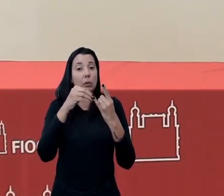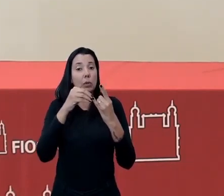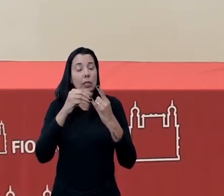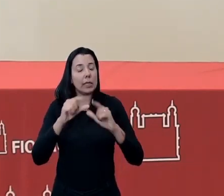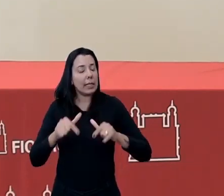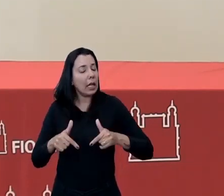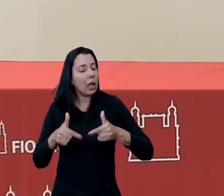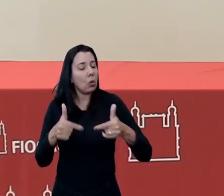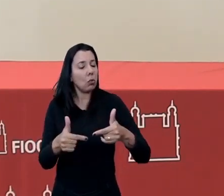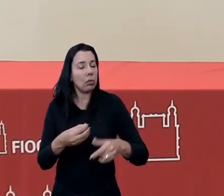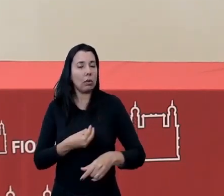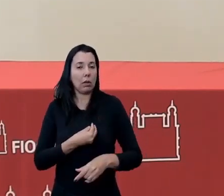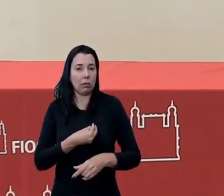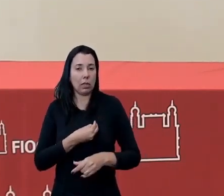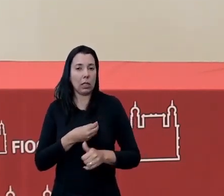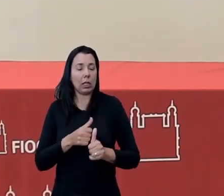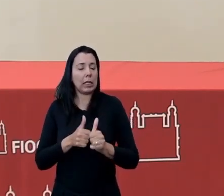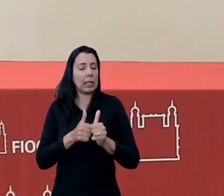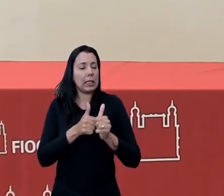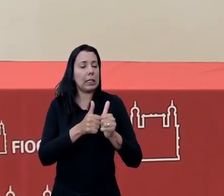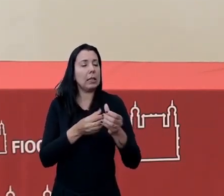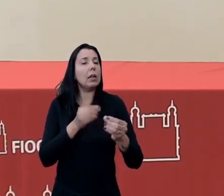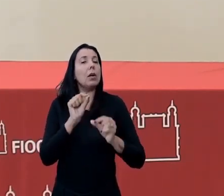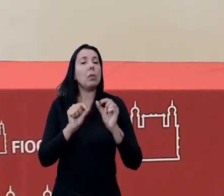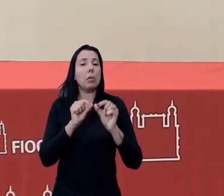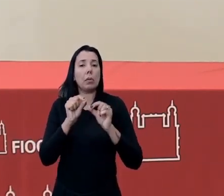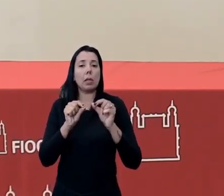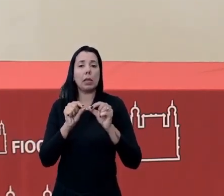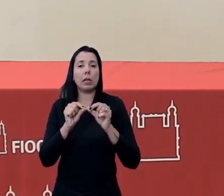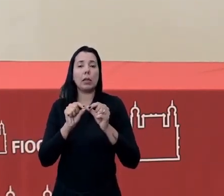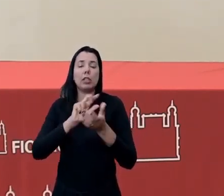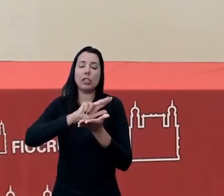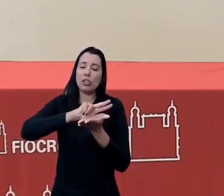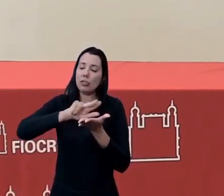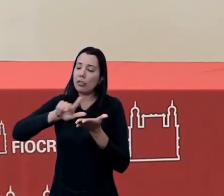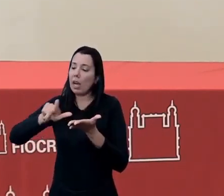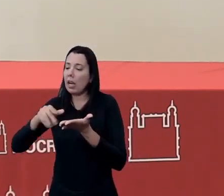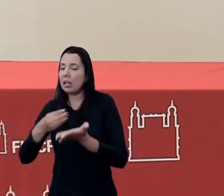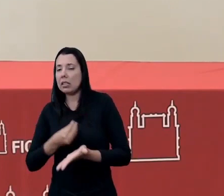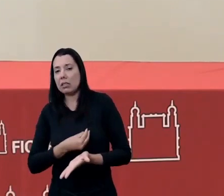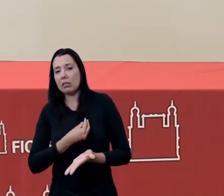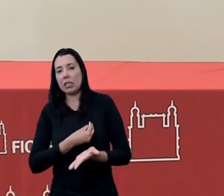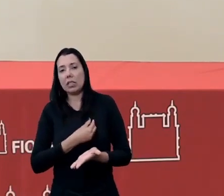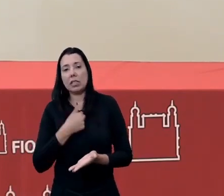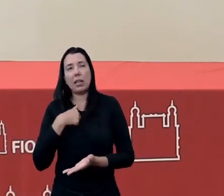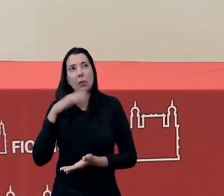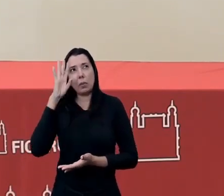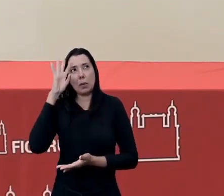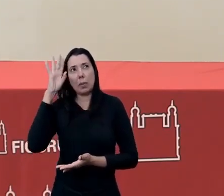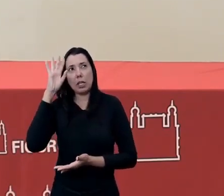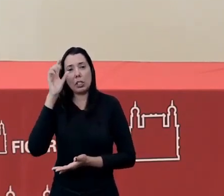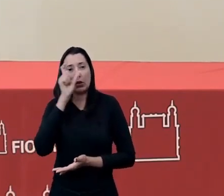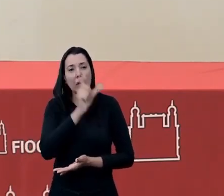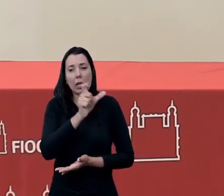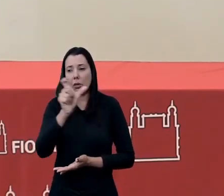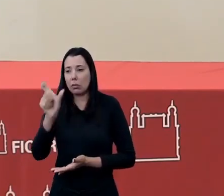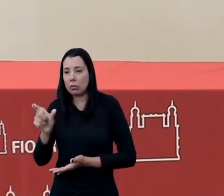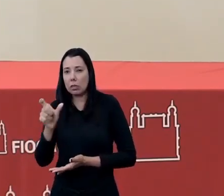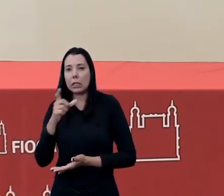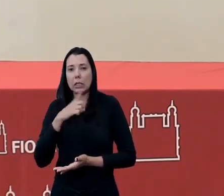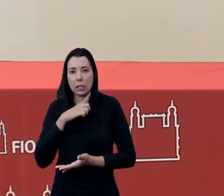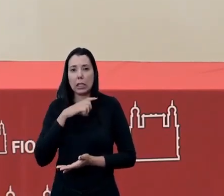gente siga aqui nesse momento cuidando das diversas vidas. Eu imagino que cada um de vocês também